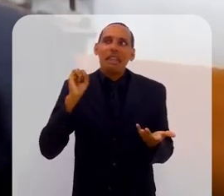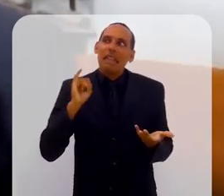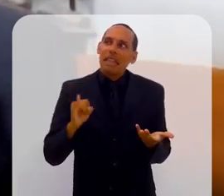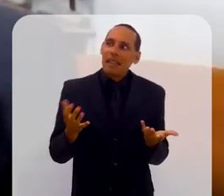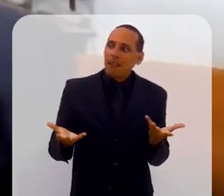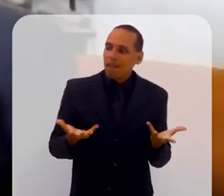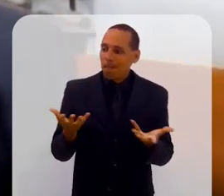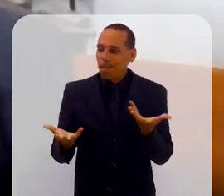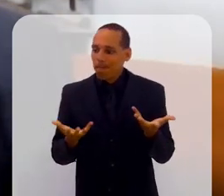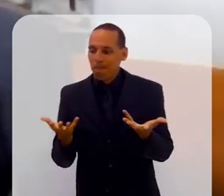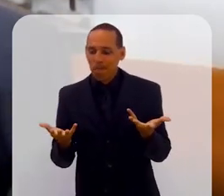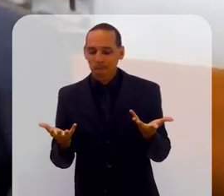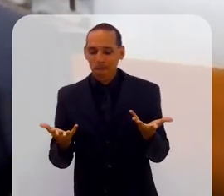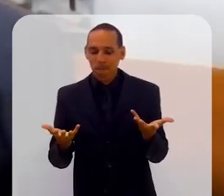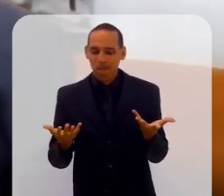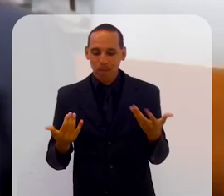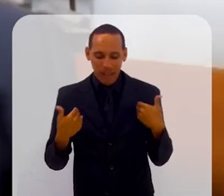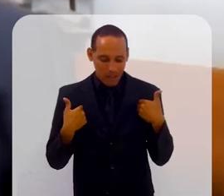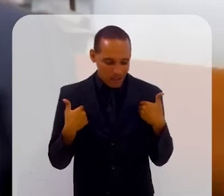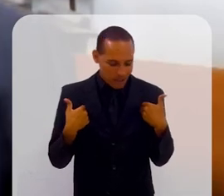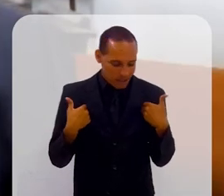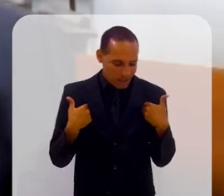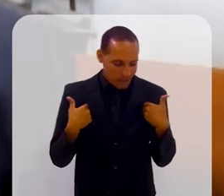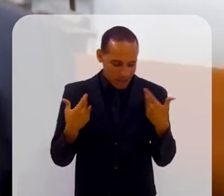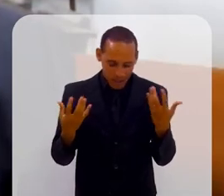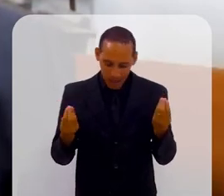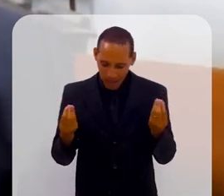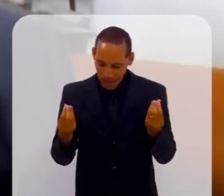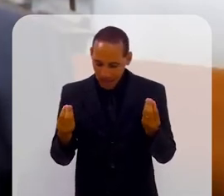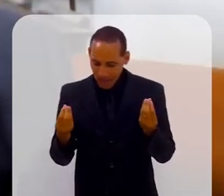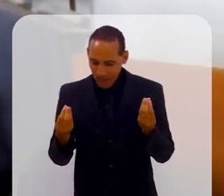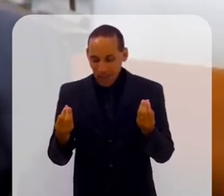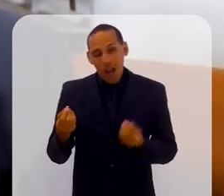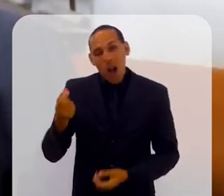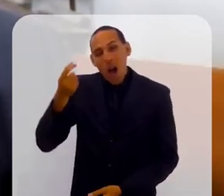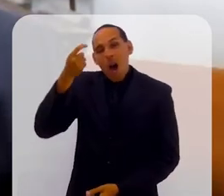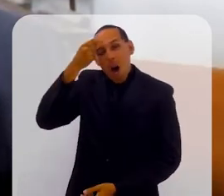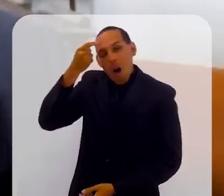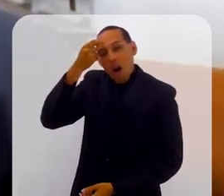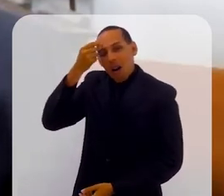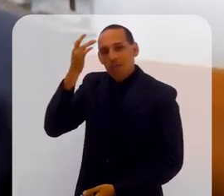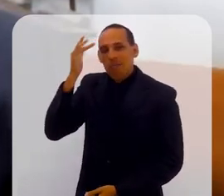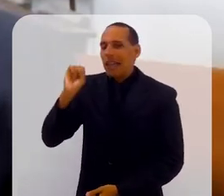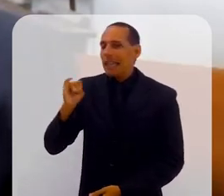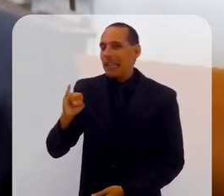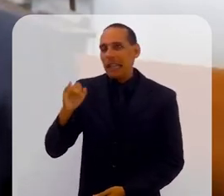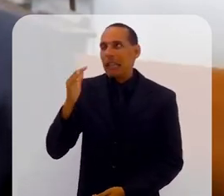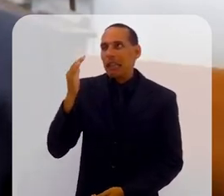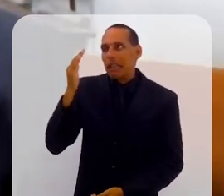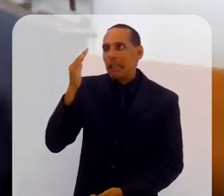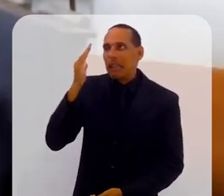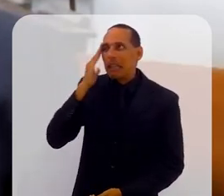assim, se eu tinha essa consciência, mas era assim como eu agia, né? Então, eu